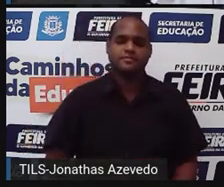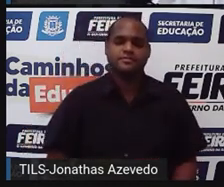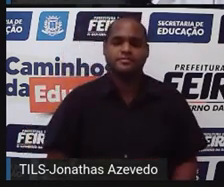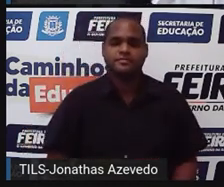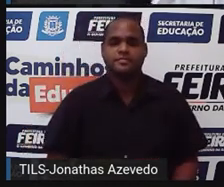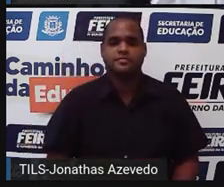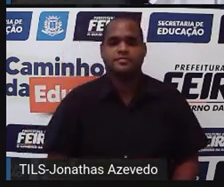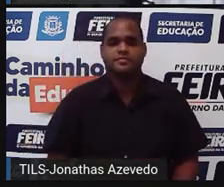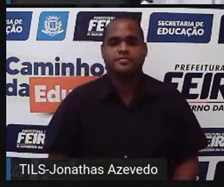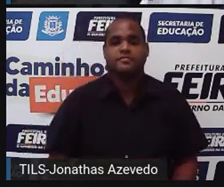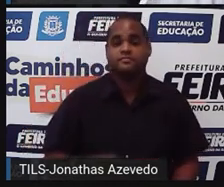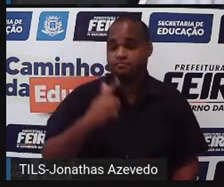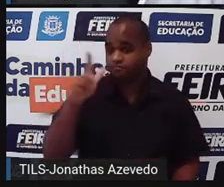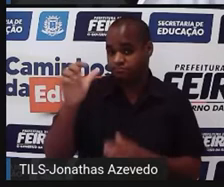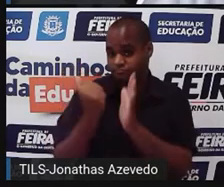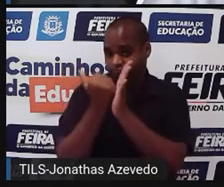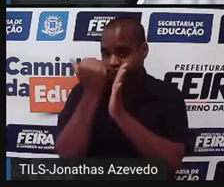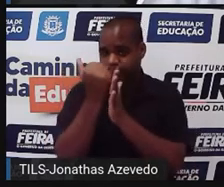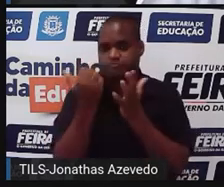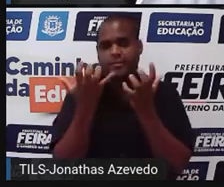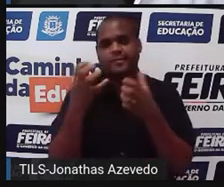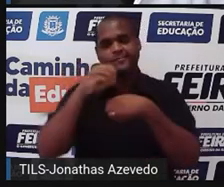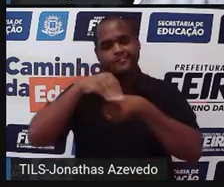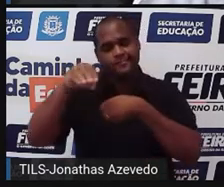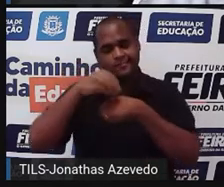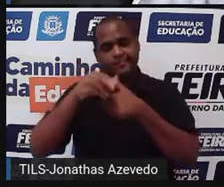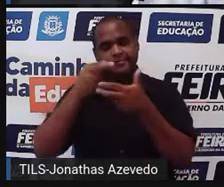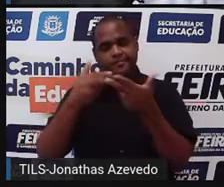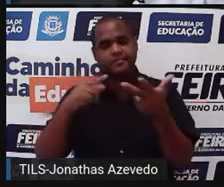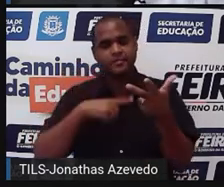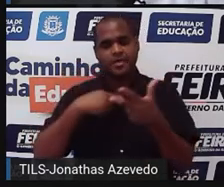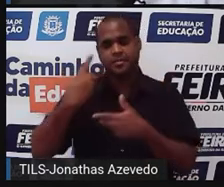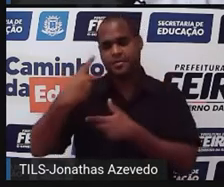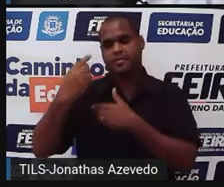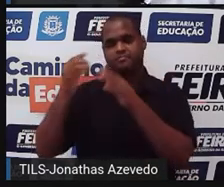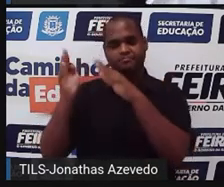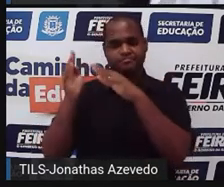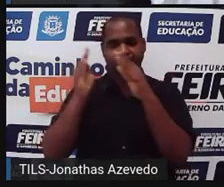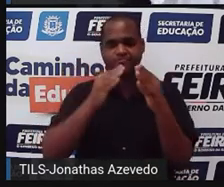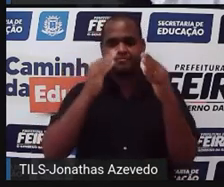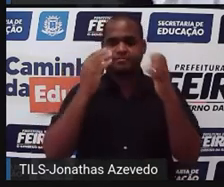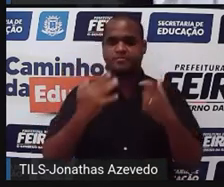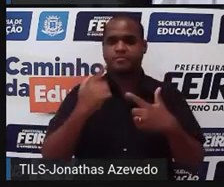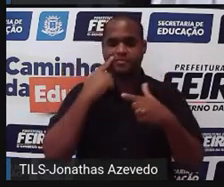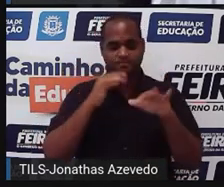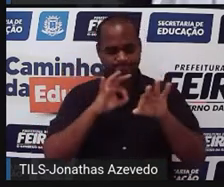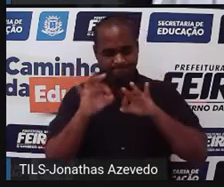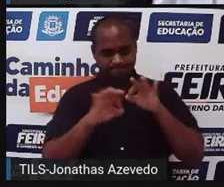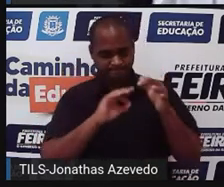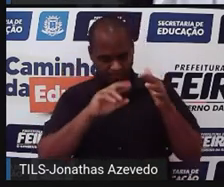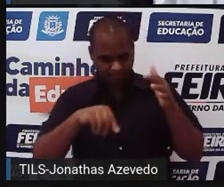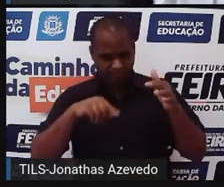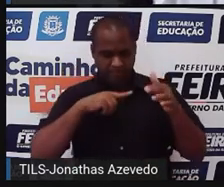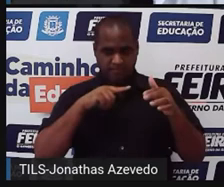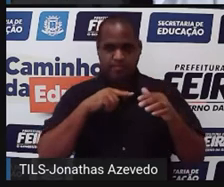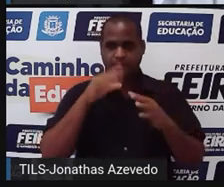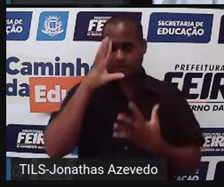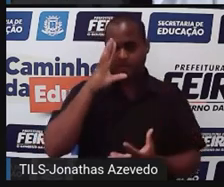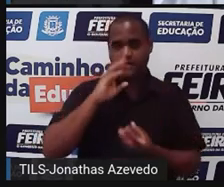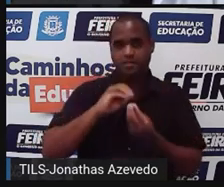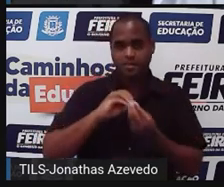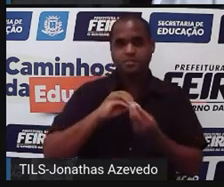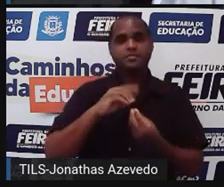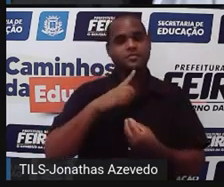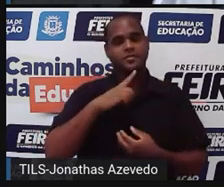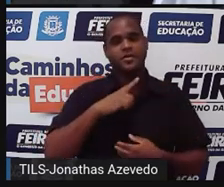Só que tem mais coisas que a gente pode trazer lá daquela primeira etapa da resolução, né, da fase da compreensão,